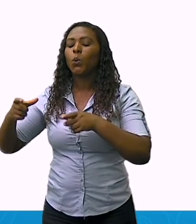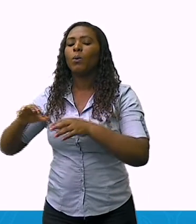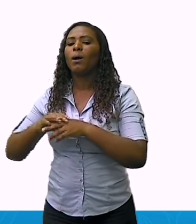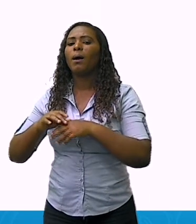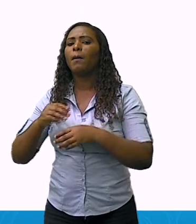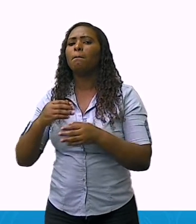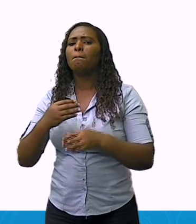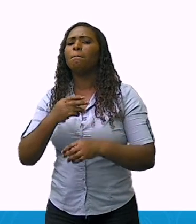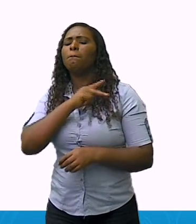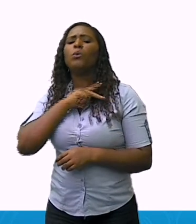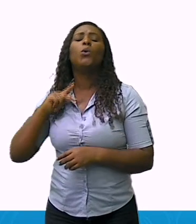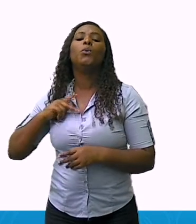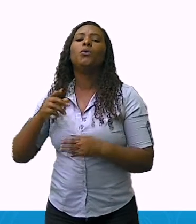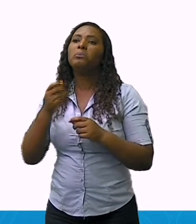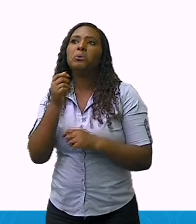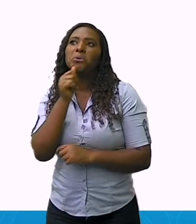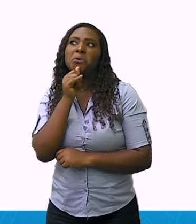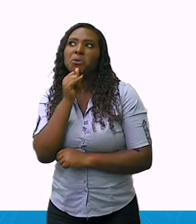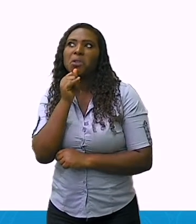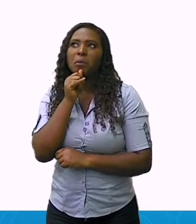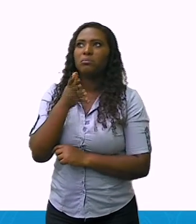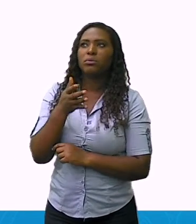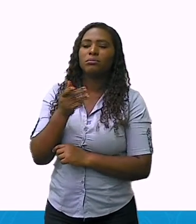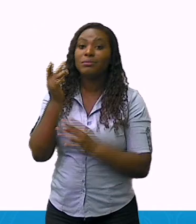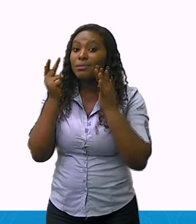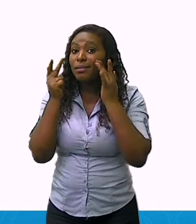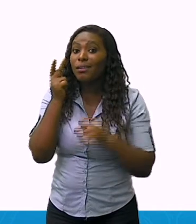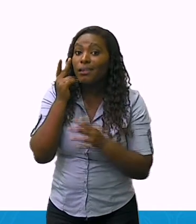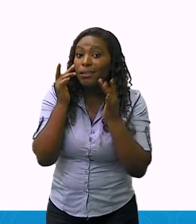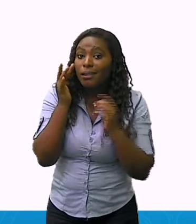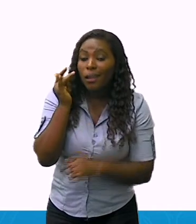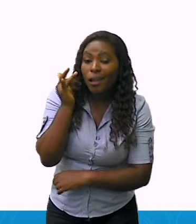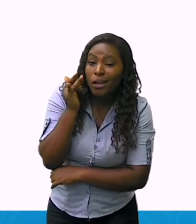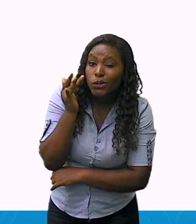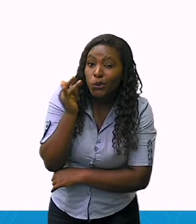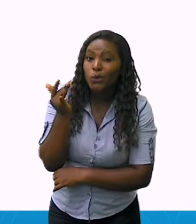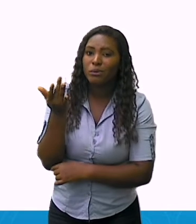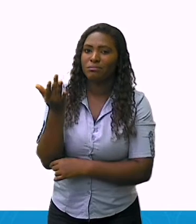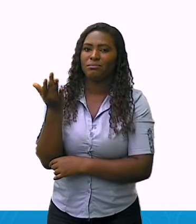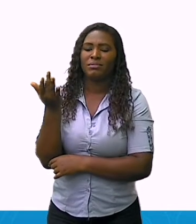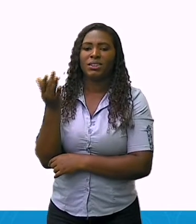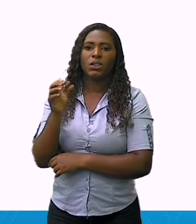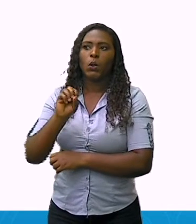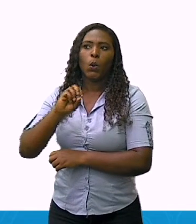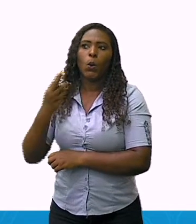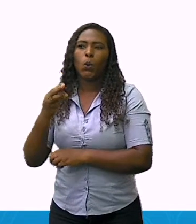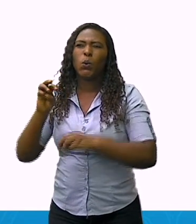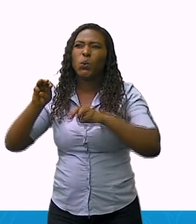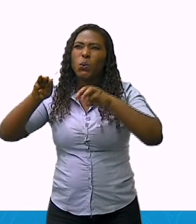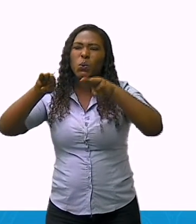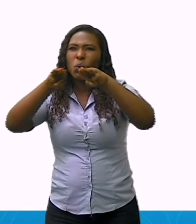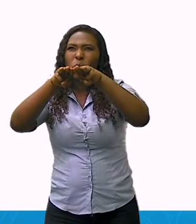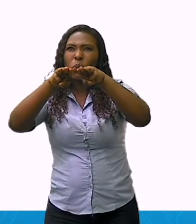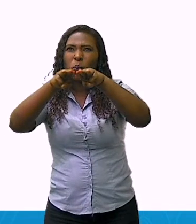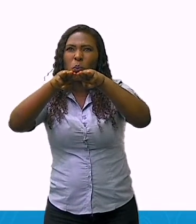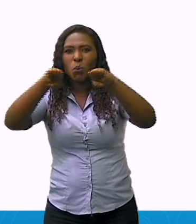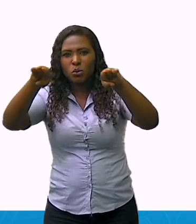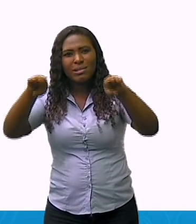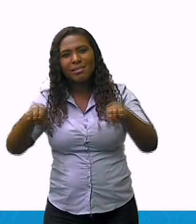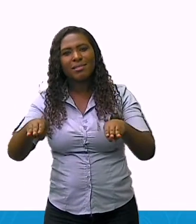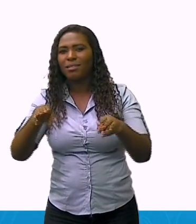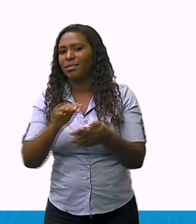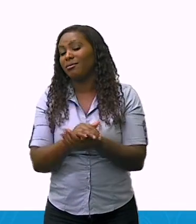atrativos. Pense agora no seu bairro. Quais elementos são as grandes